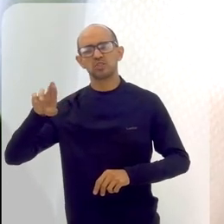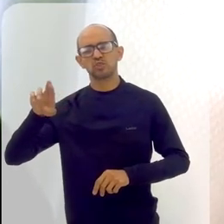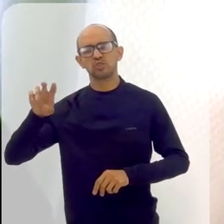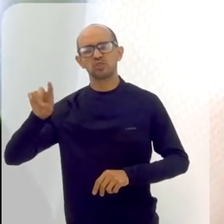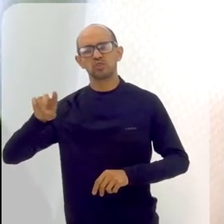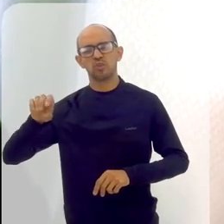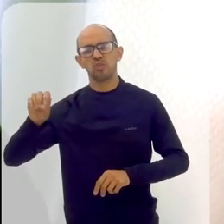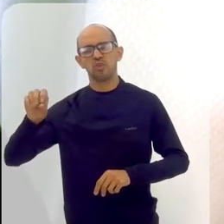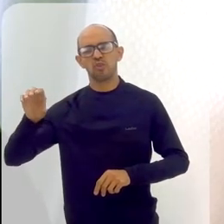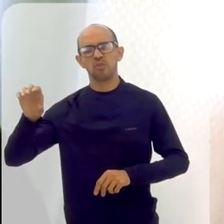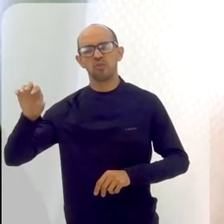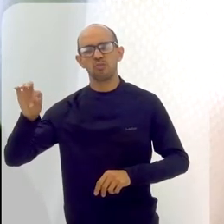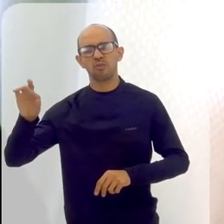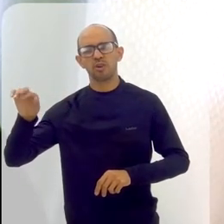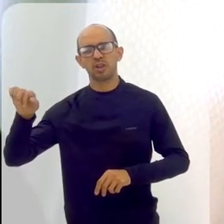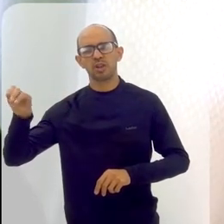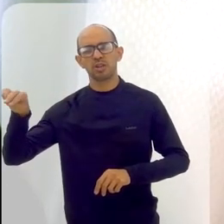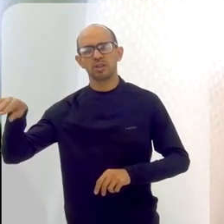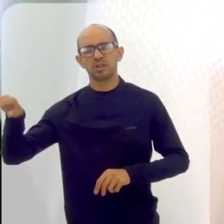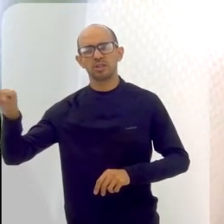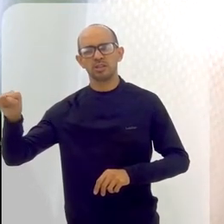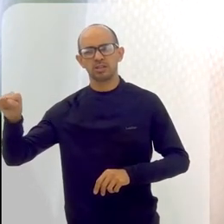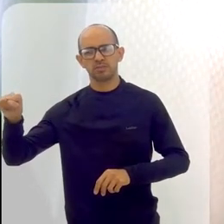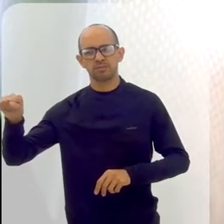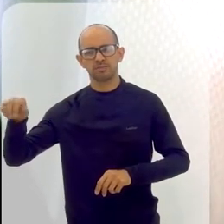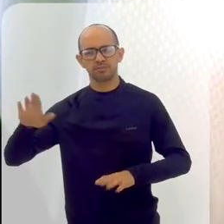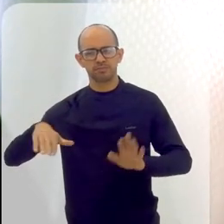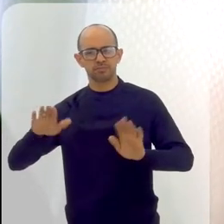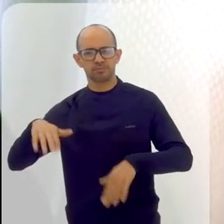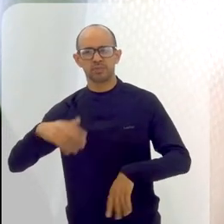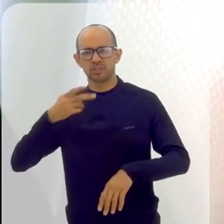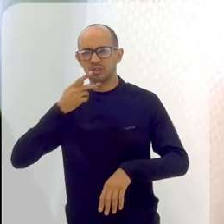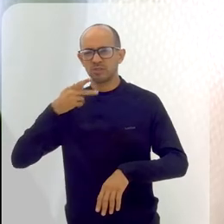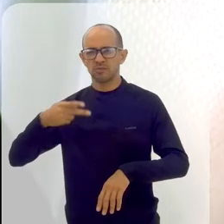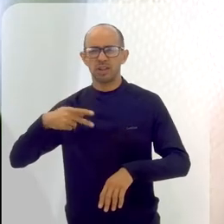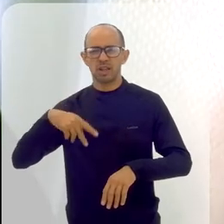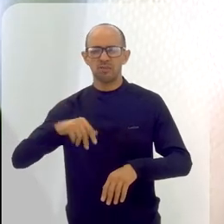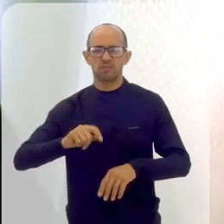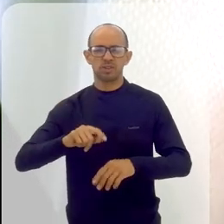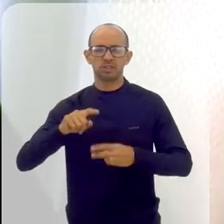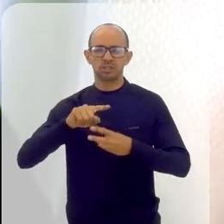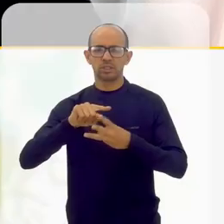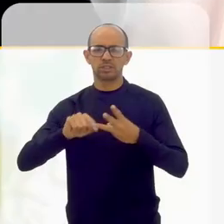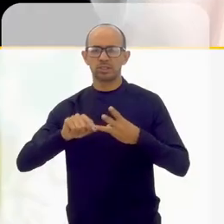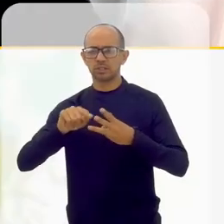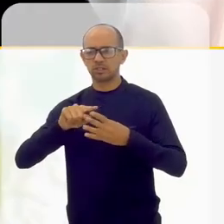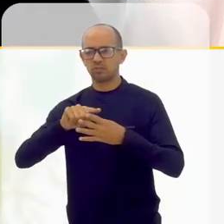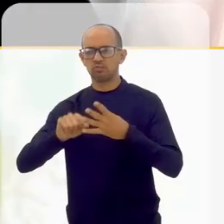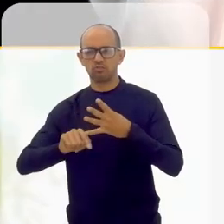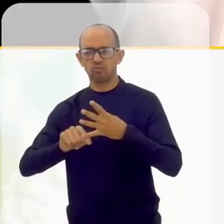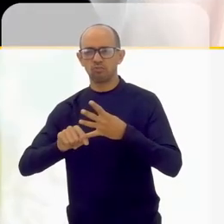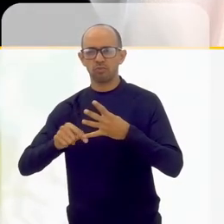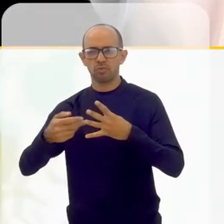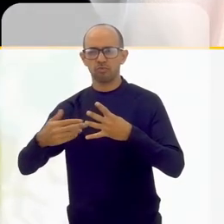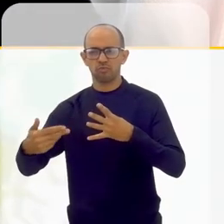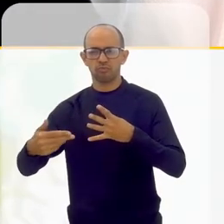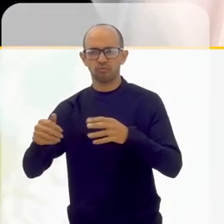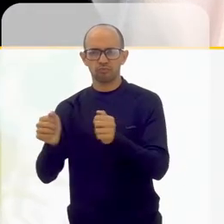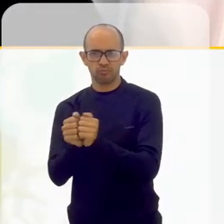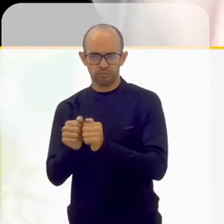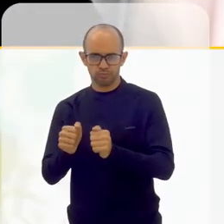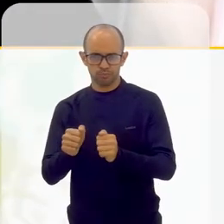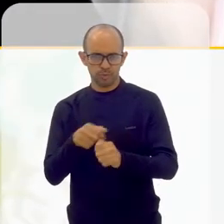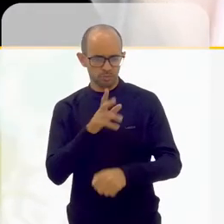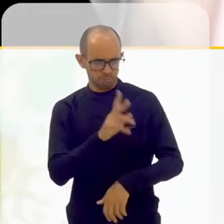e, quando eu digo esquizofrenia, falavam com três, quatro vozes simultaneamente, sabe? Então, meu trabalho lá dentro era